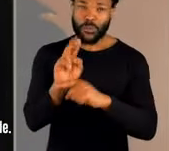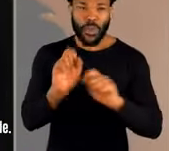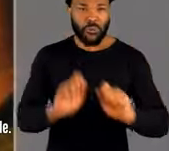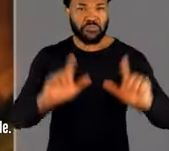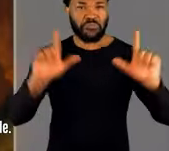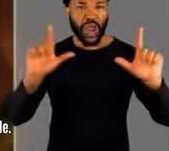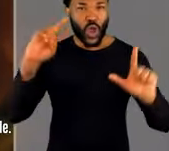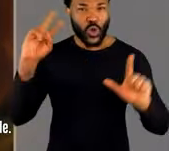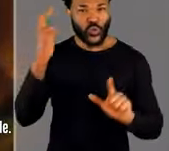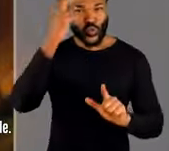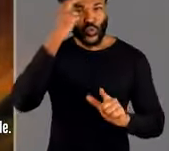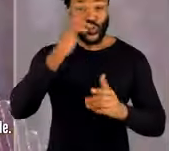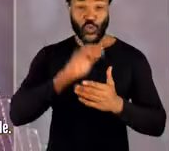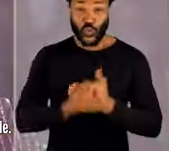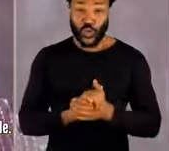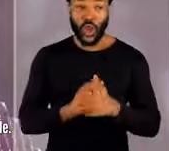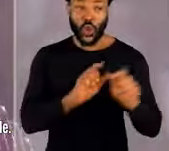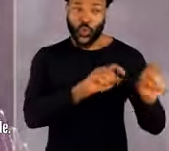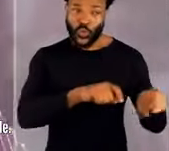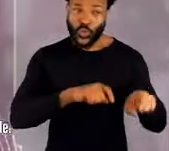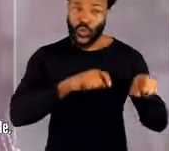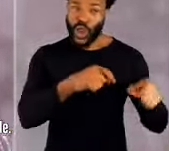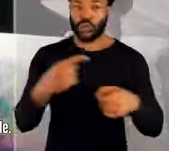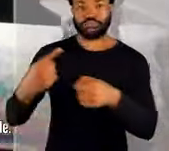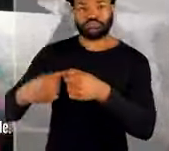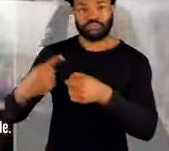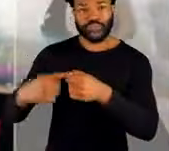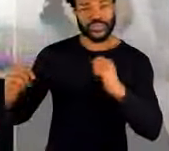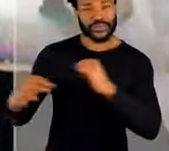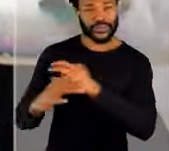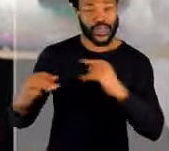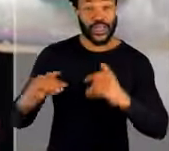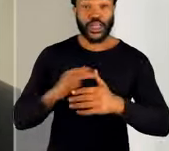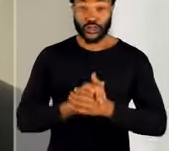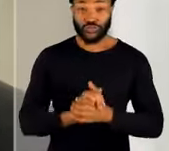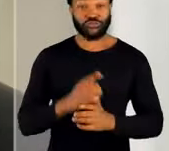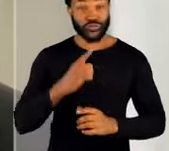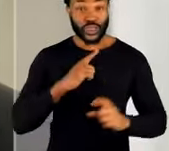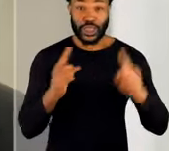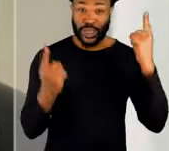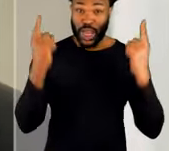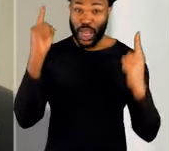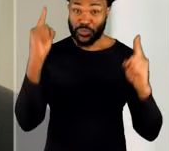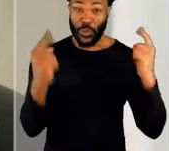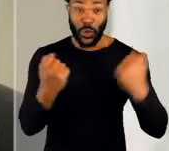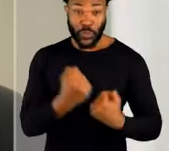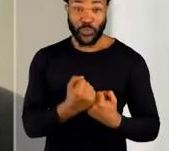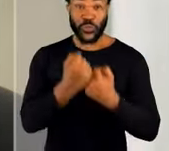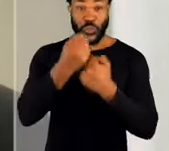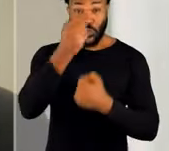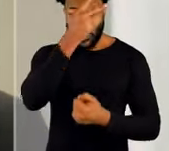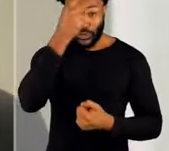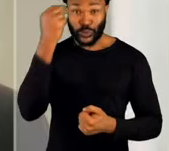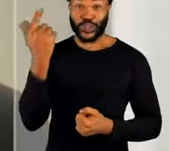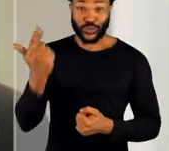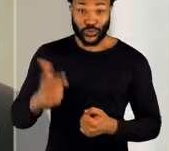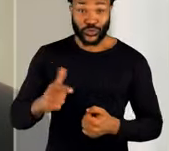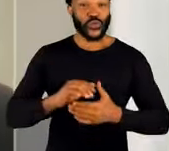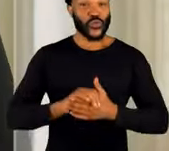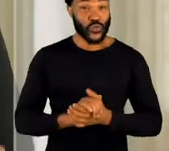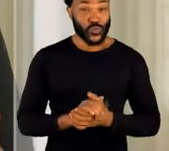projetar nossa cultura, tanto na zona rural como na cidade. Vamos voltar a ter um carnaval apoiado pela